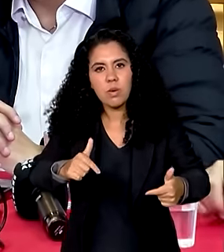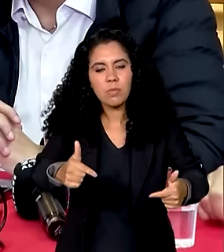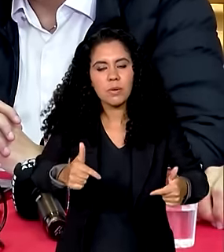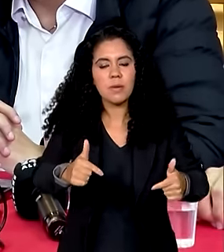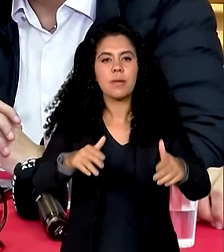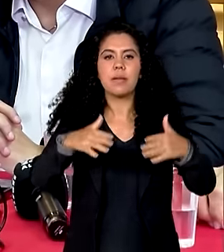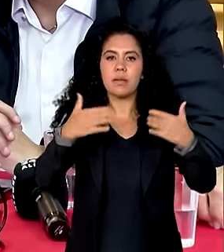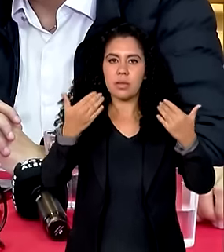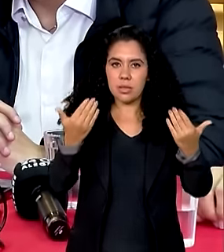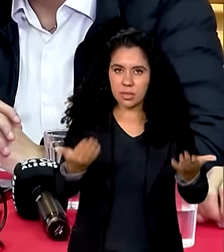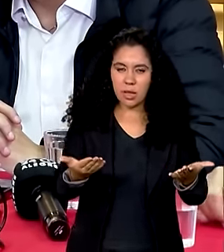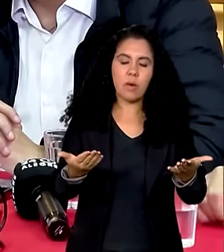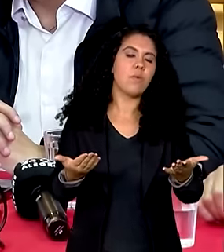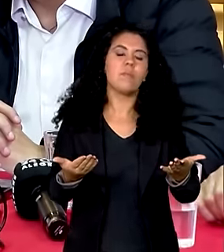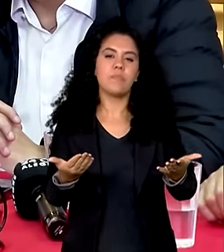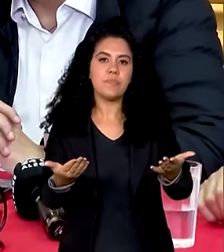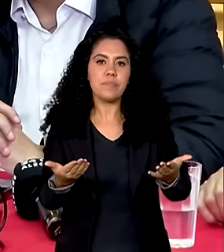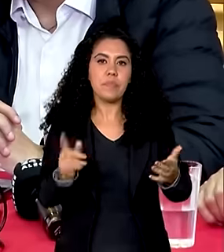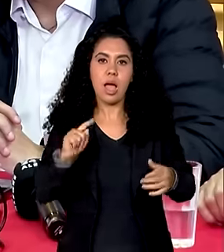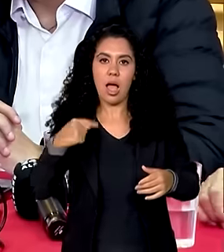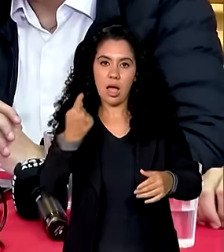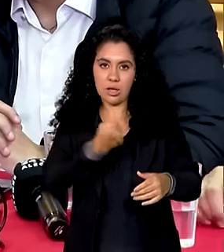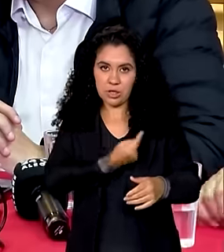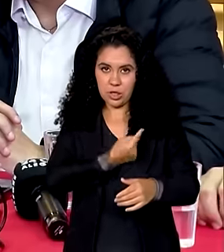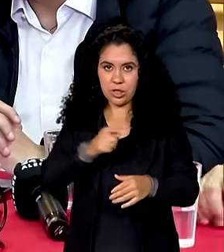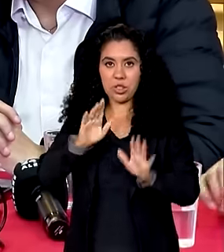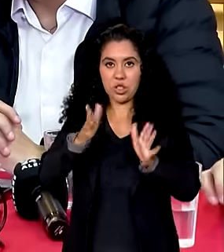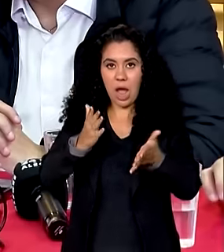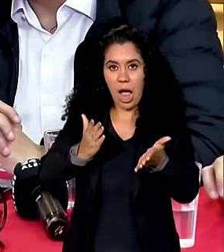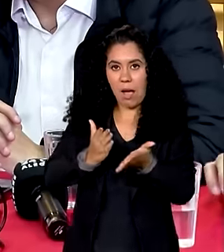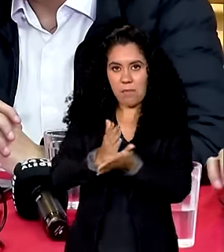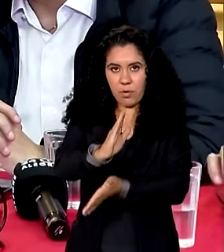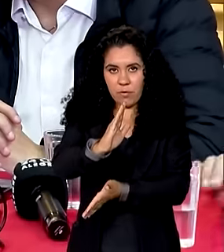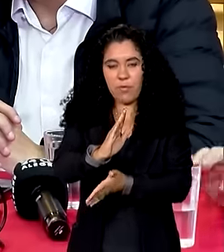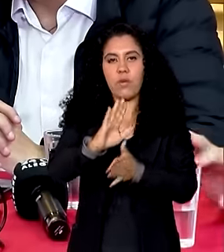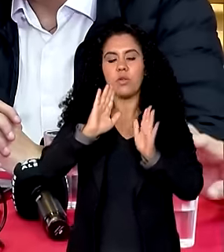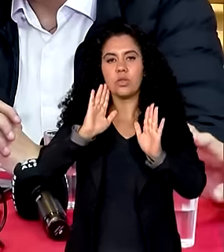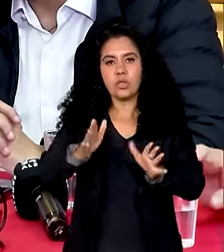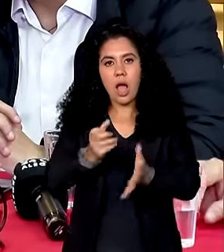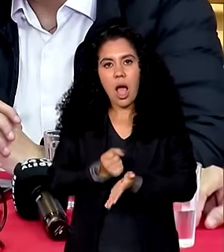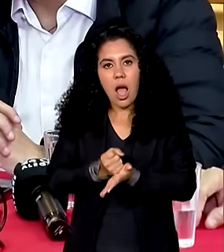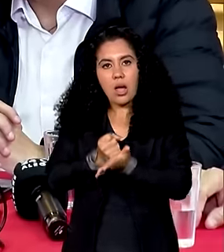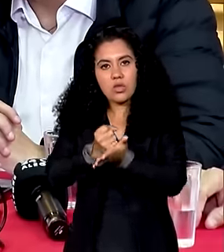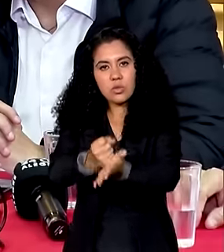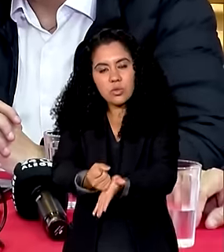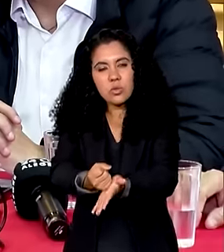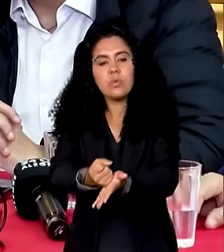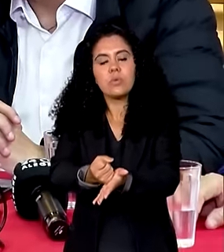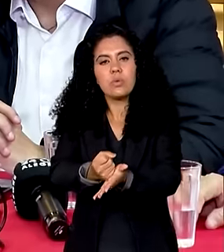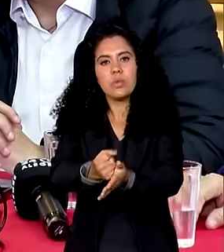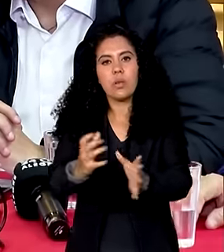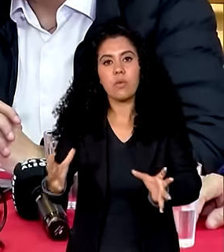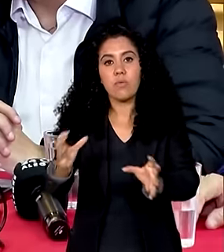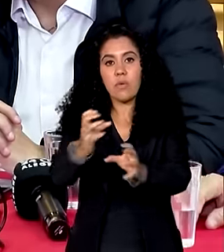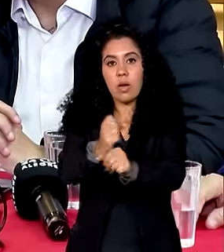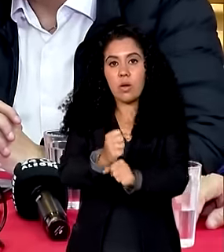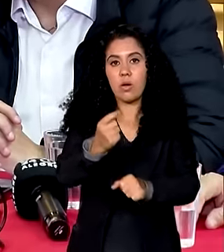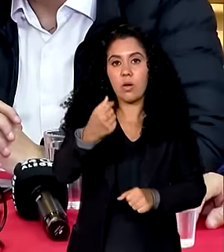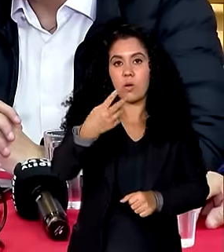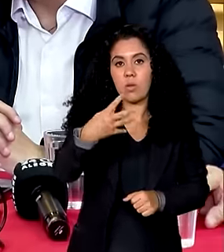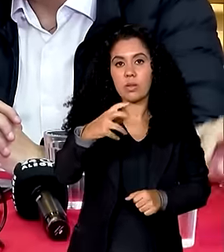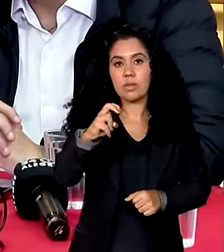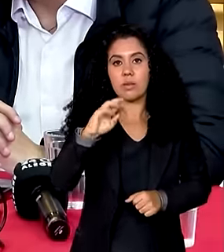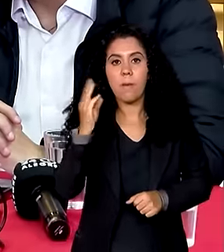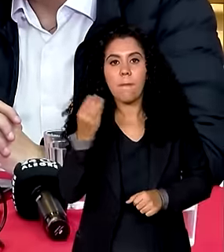para esses a gente já aprovou ajuda humanitária para 42 municípios no valor de 45 milhões ajuda